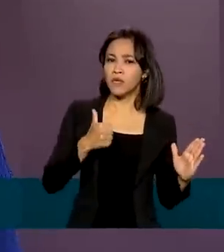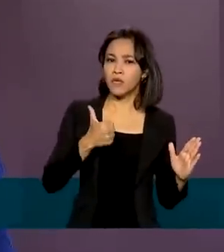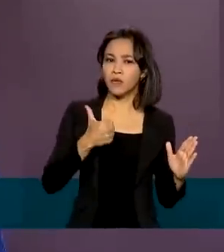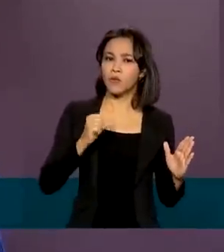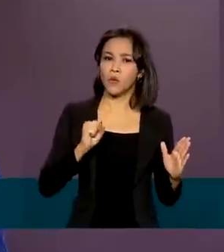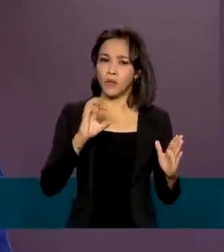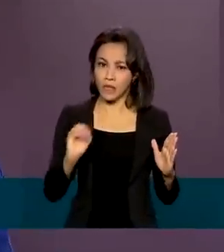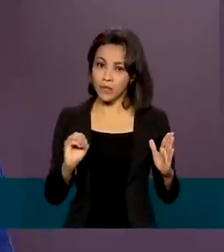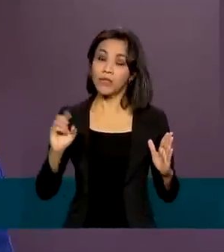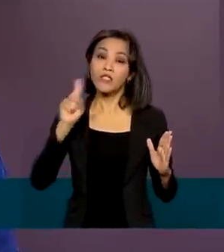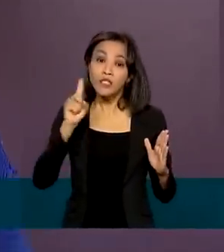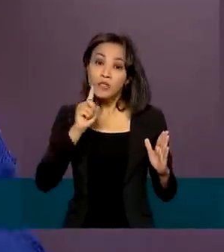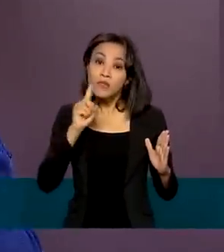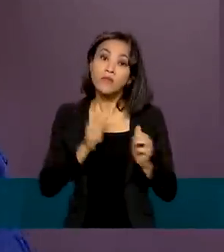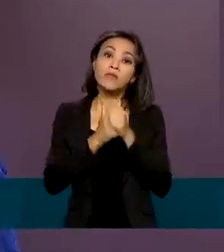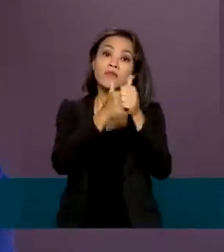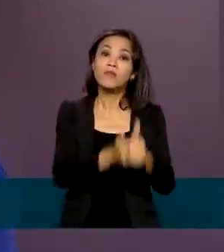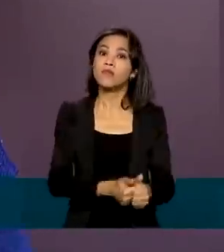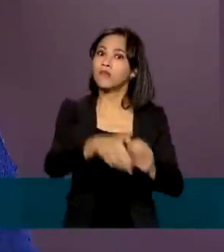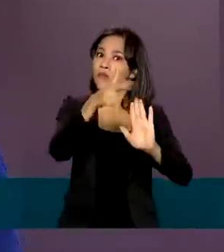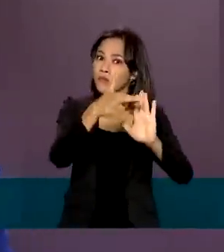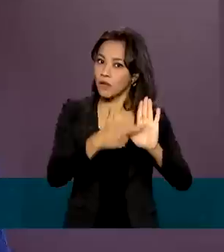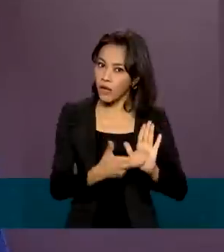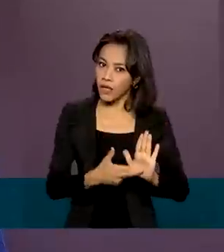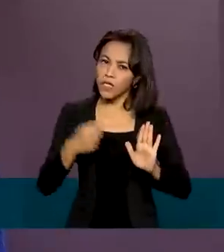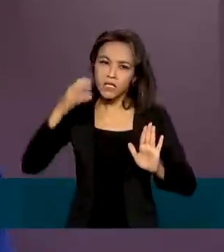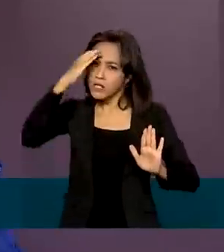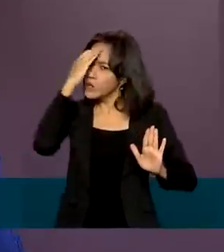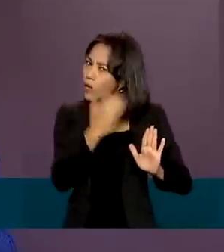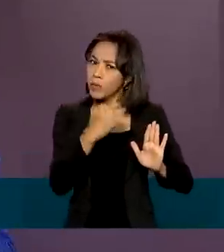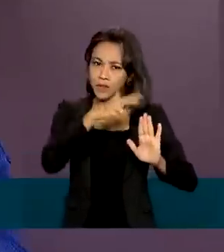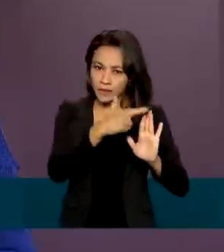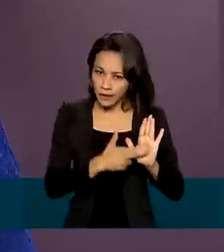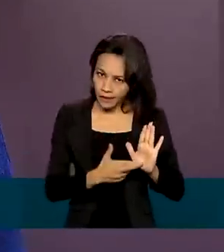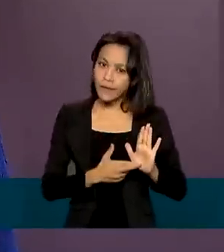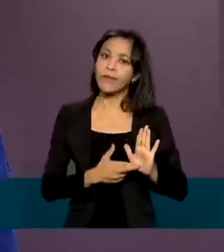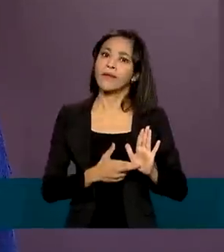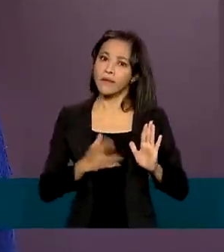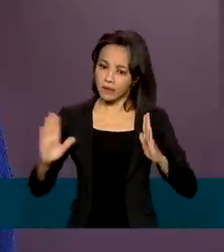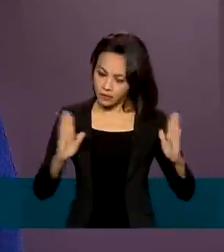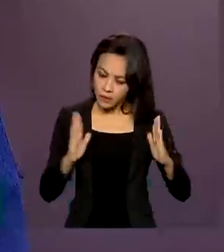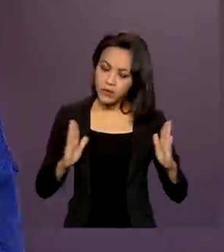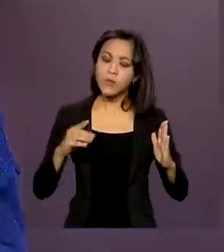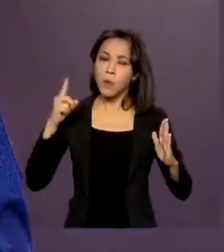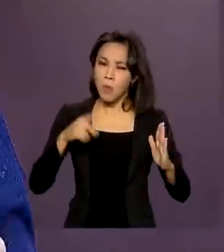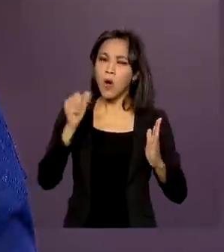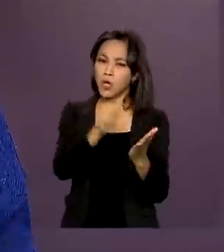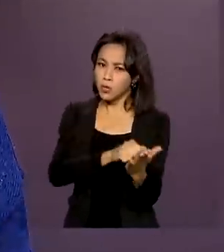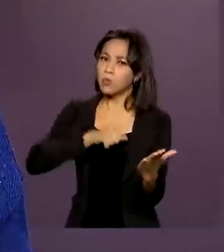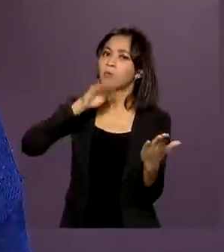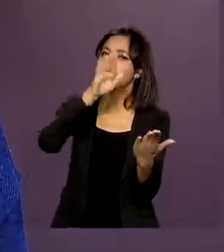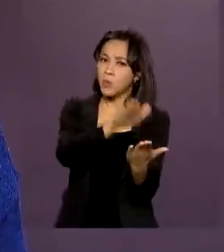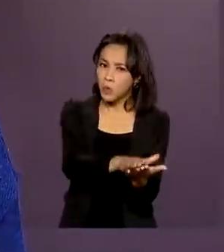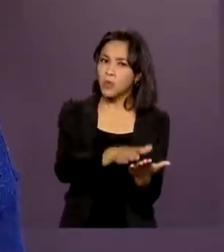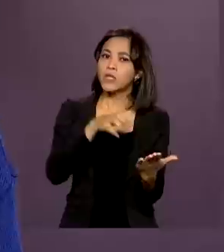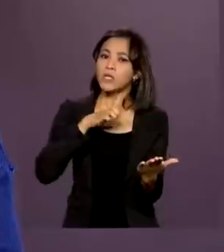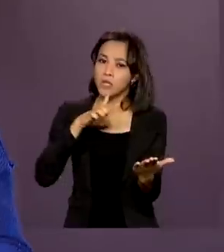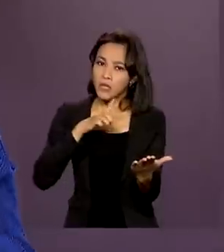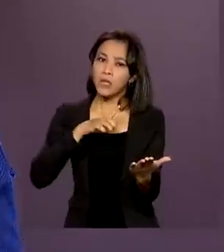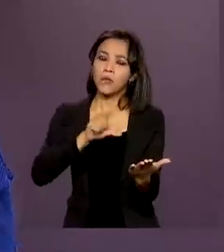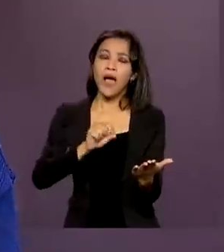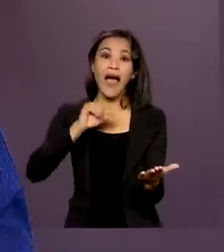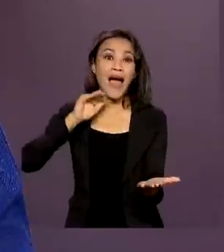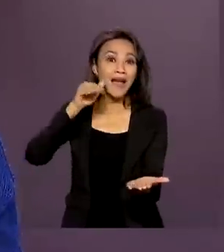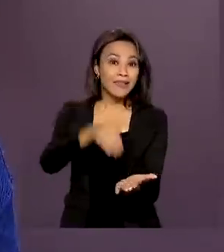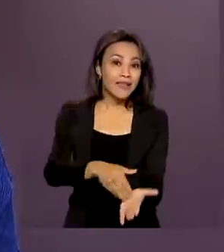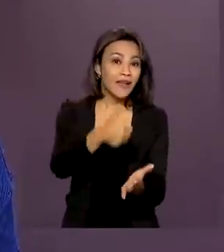adequarem às novas regras. O descumprimento desse prazo pode implicar em sanções e multas que podem chegar a